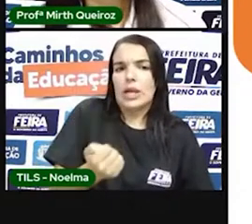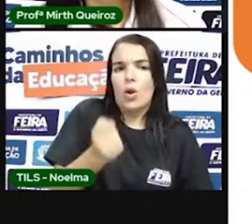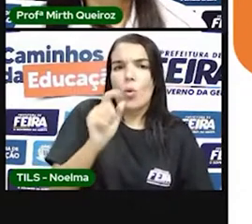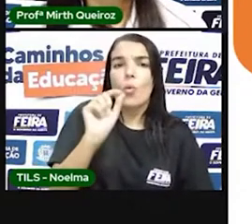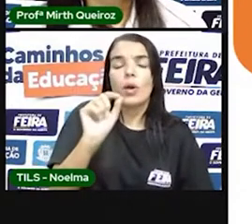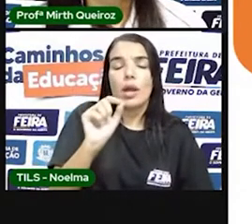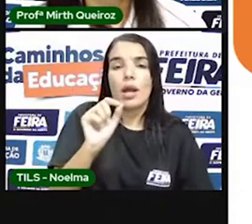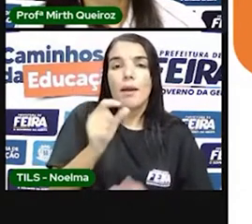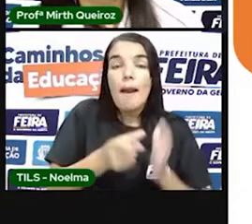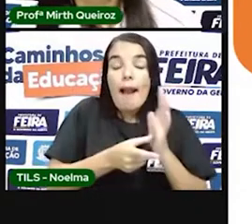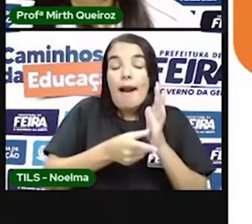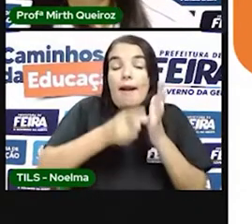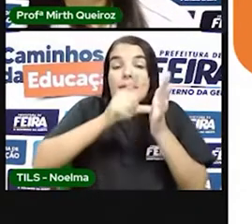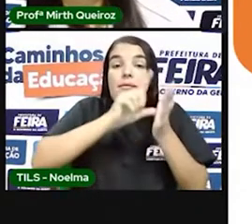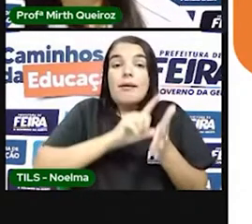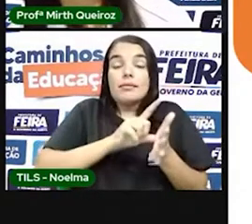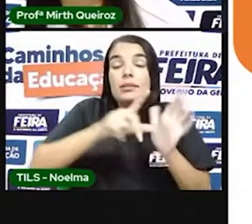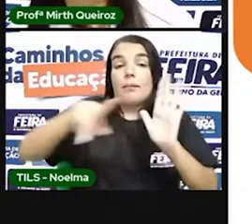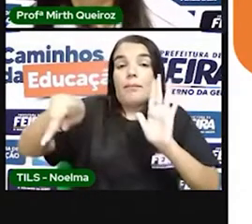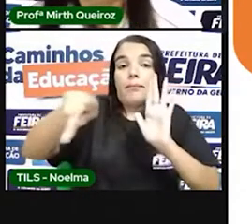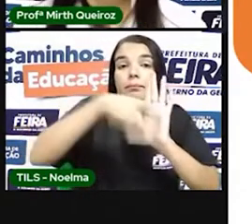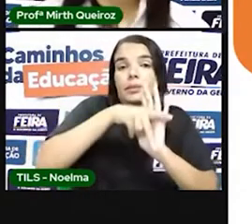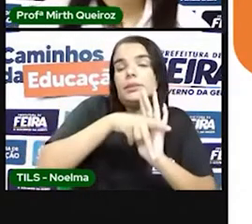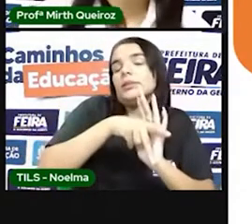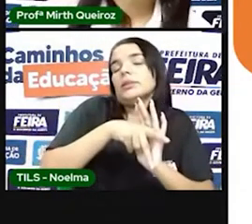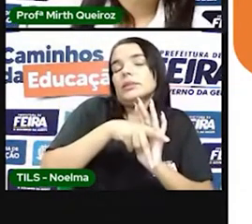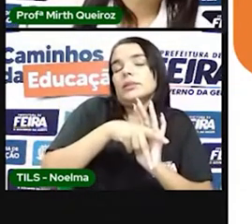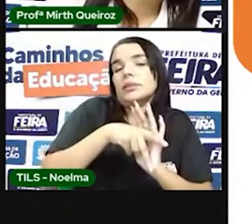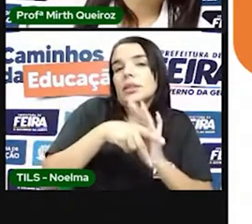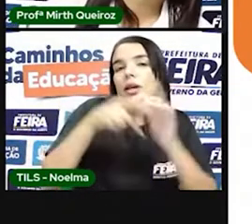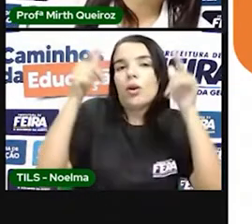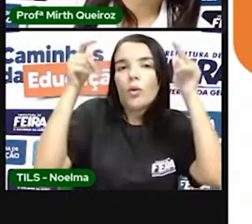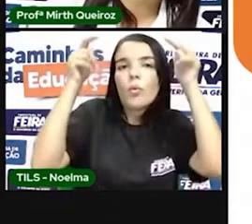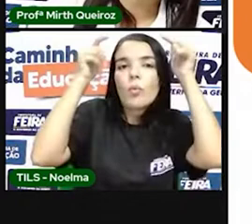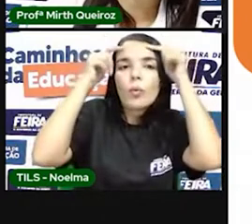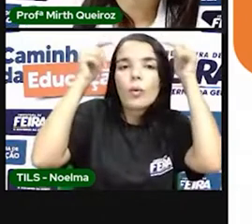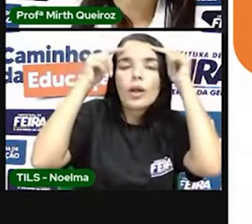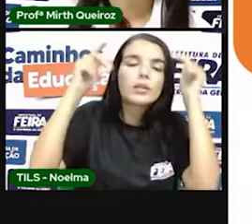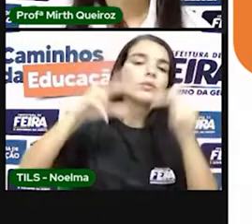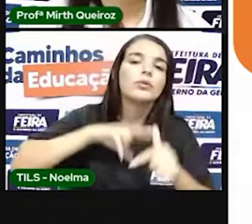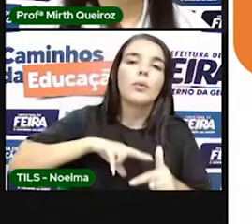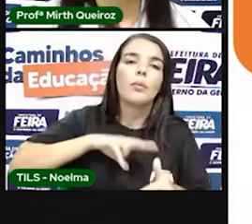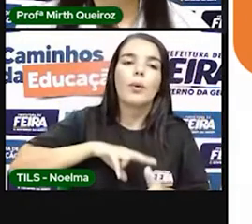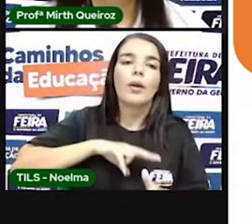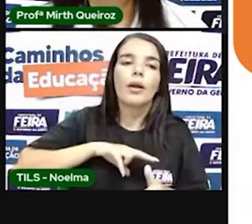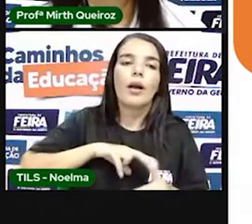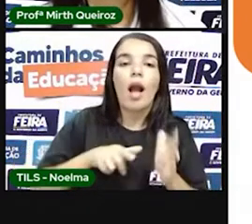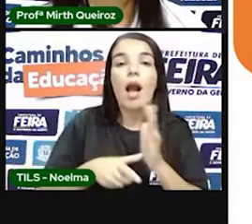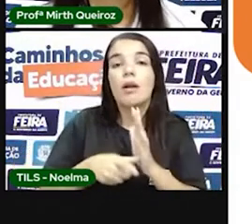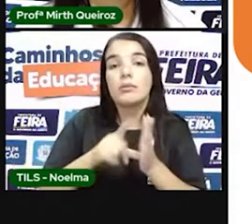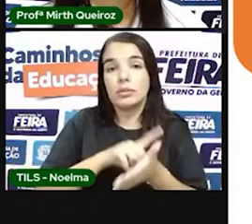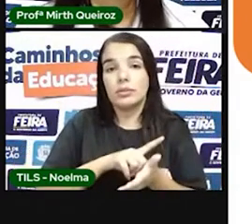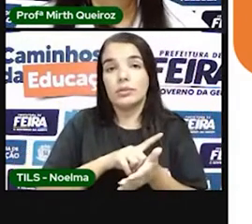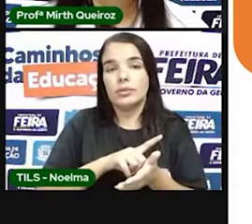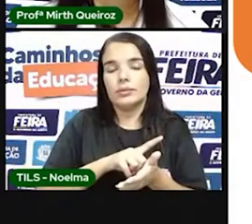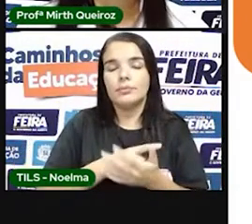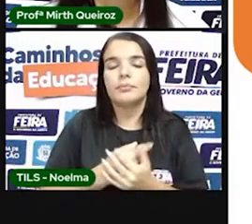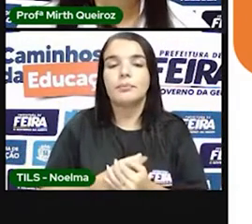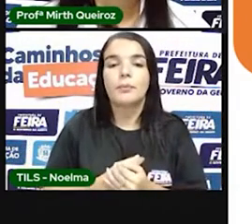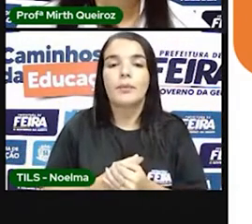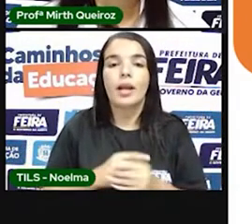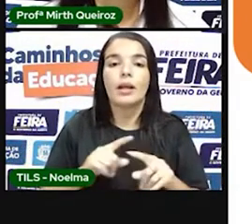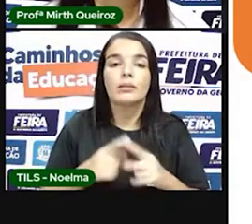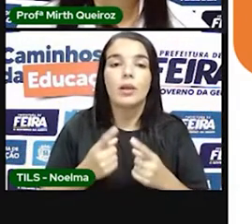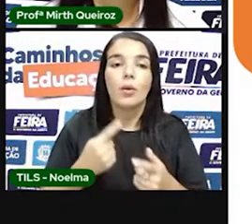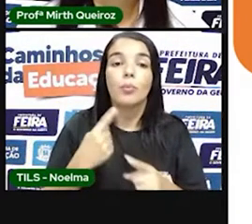Brasil ainda não tinha sido colonizado, mas esse pré significa que vem antes do colonialismo, certo? Então,